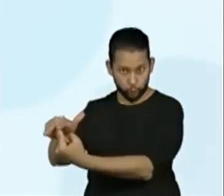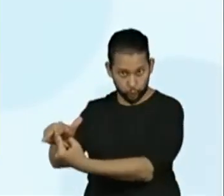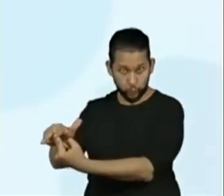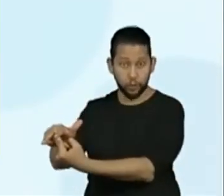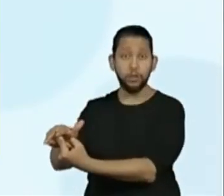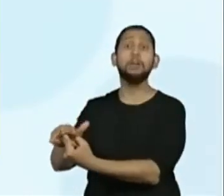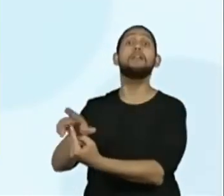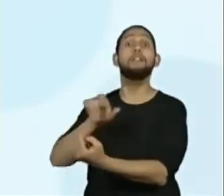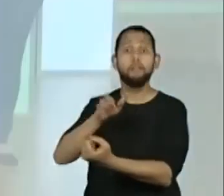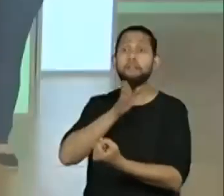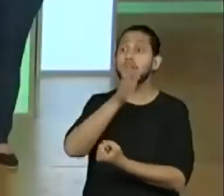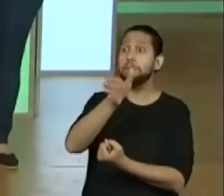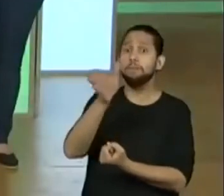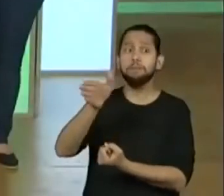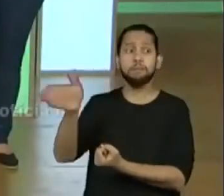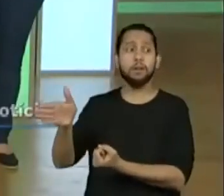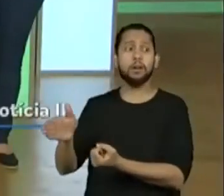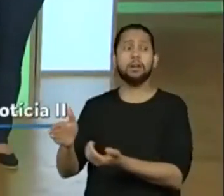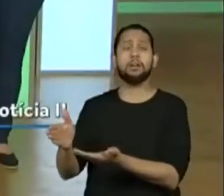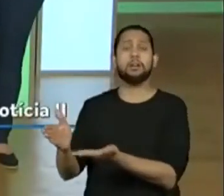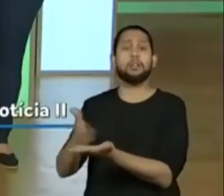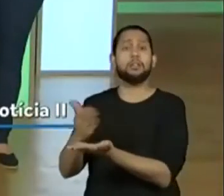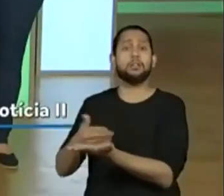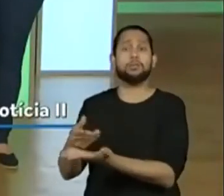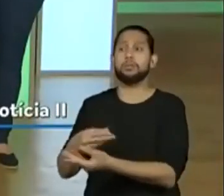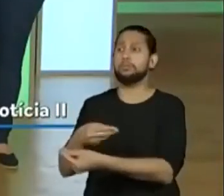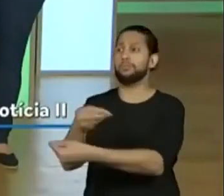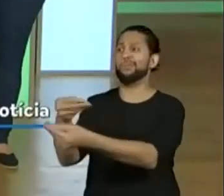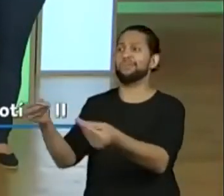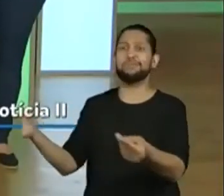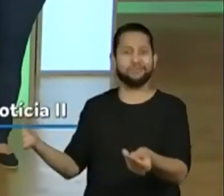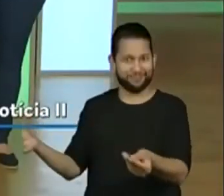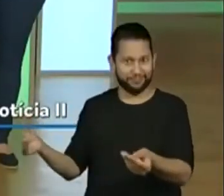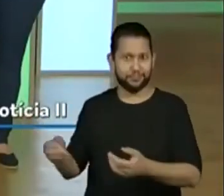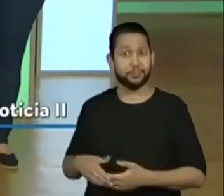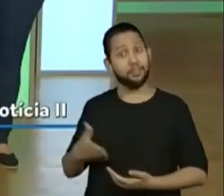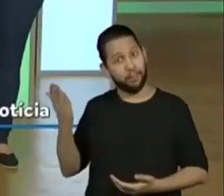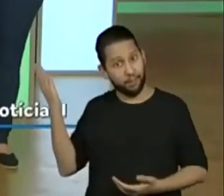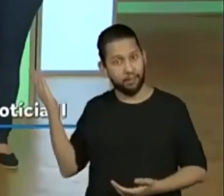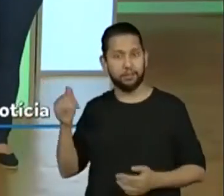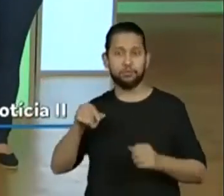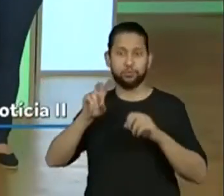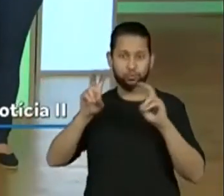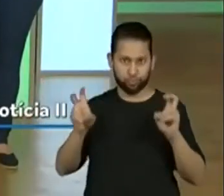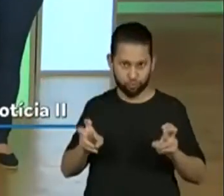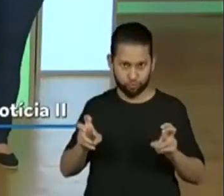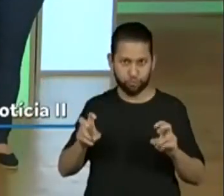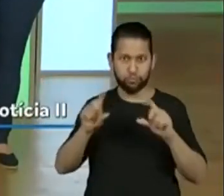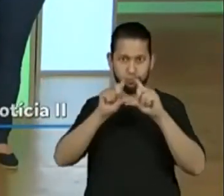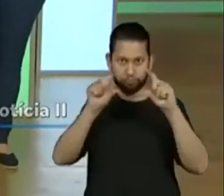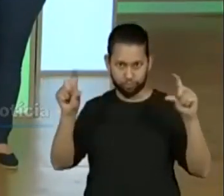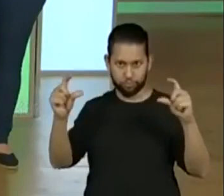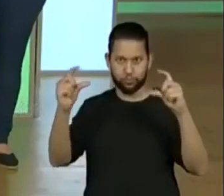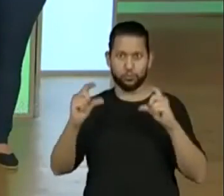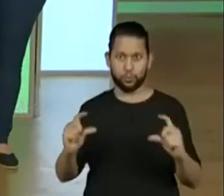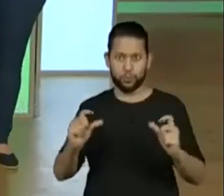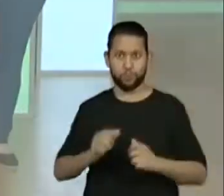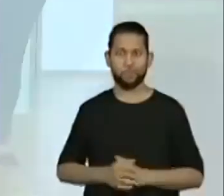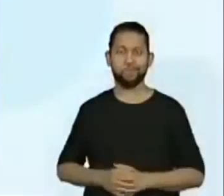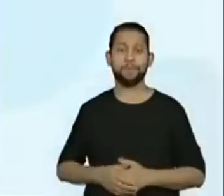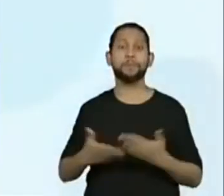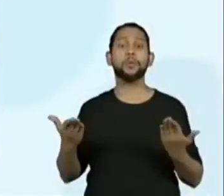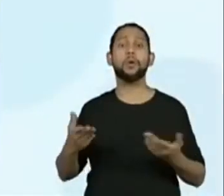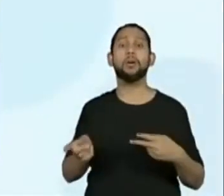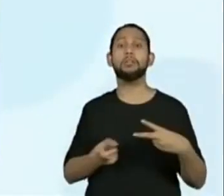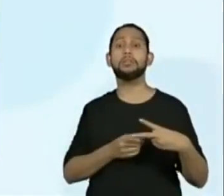colocaram aí para os professores. Então, esse foi o título e foi o olho. Legal. E a outra notícia que nós realizamos a